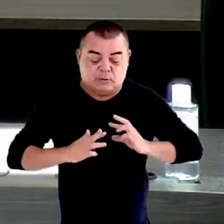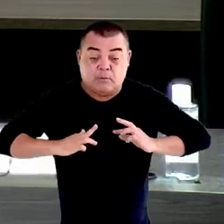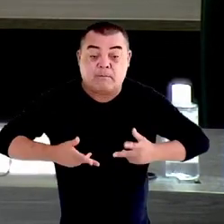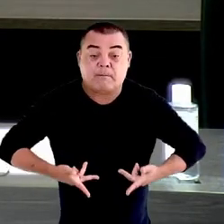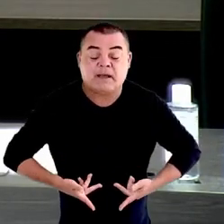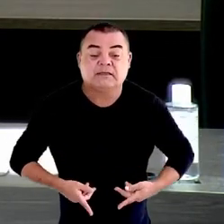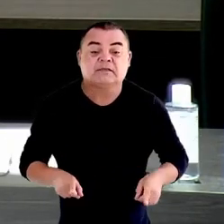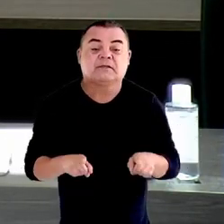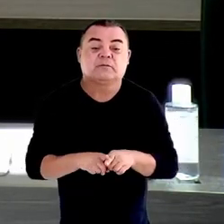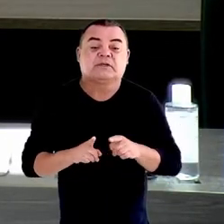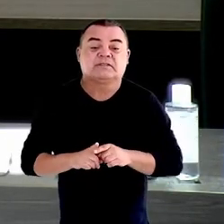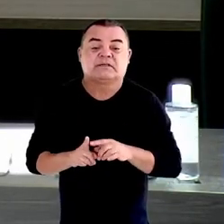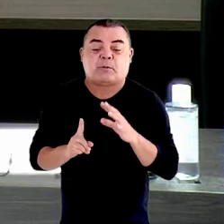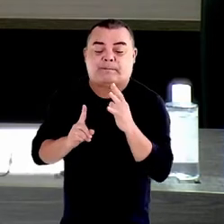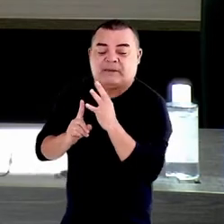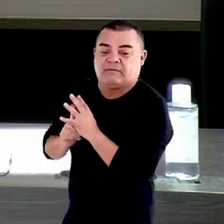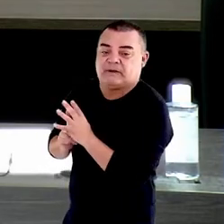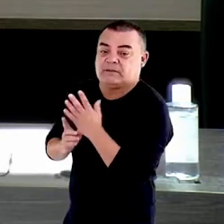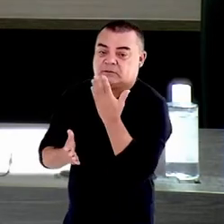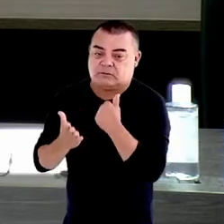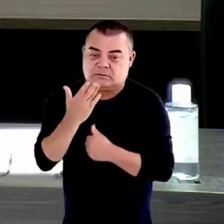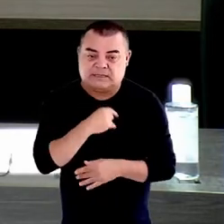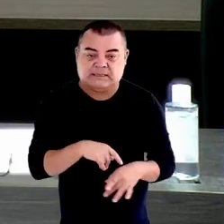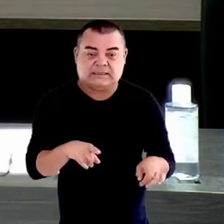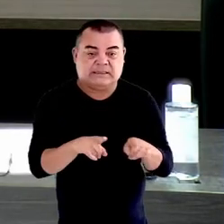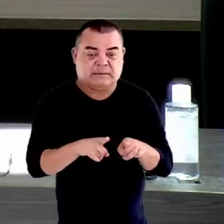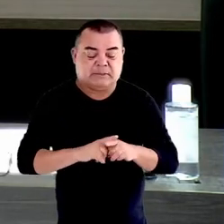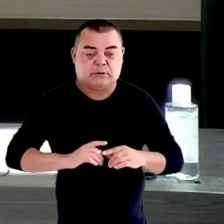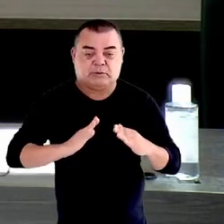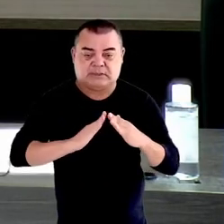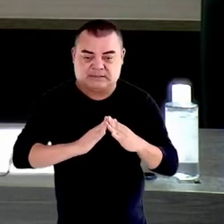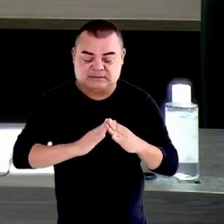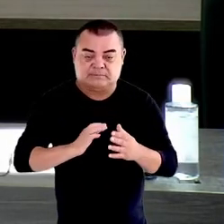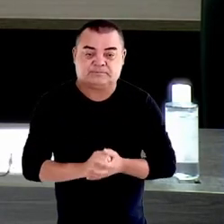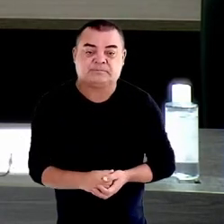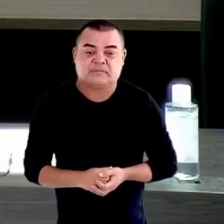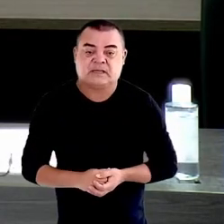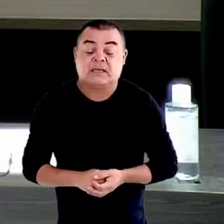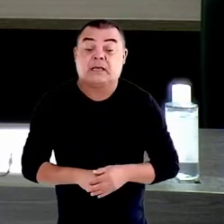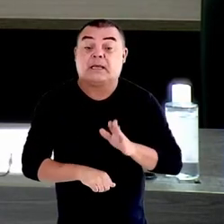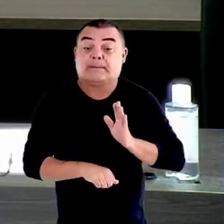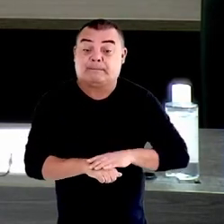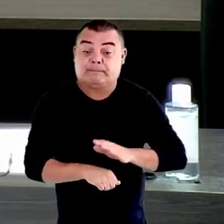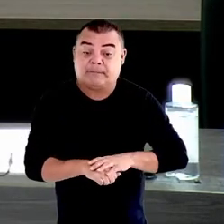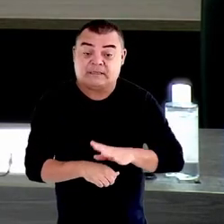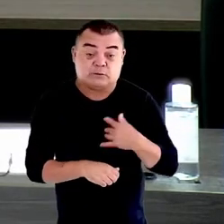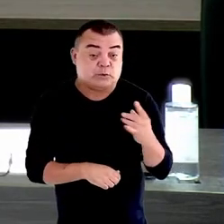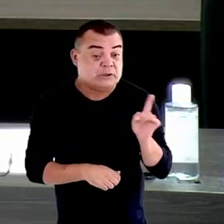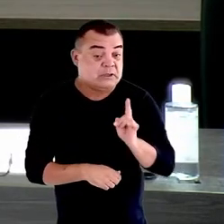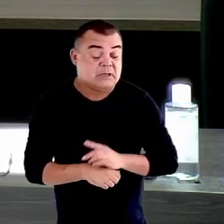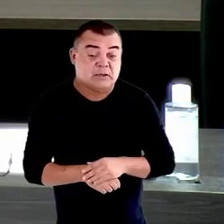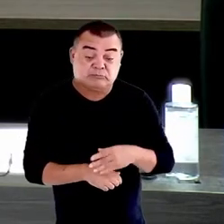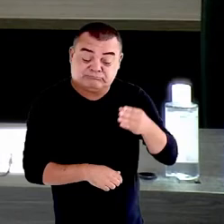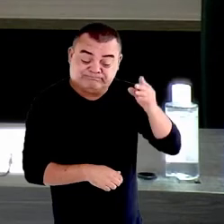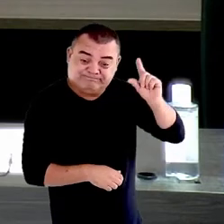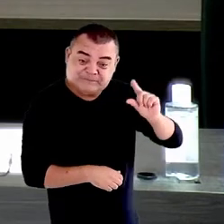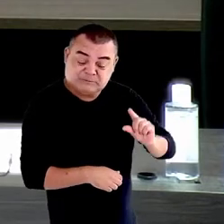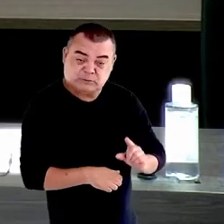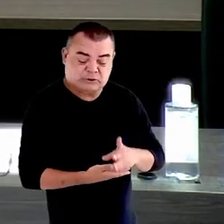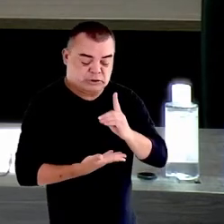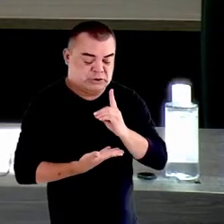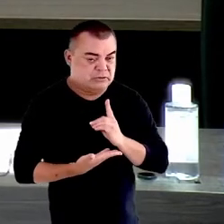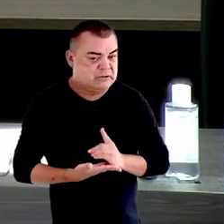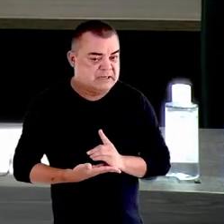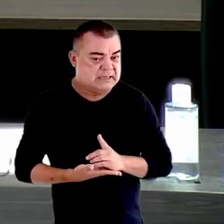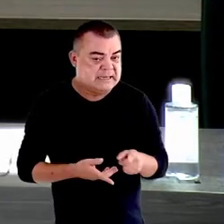privados do alimento e de um teto. Embora isso não lhes diminua a dignidade, nem lhes